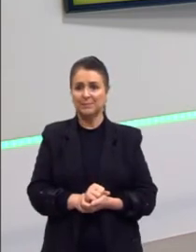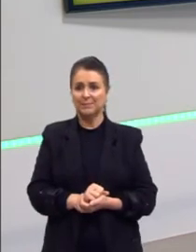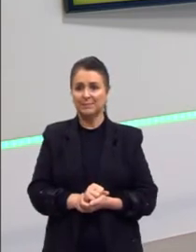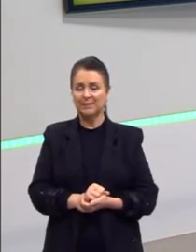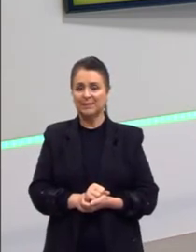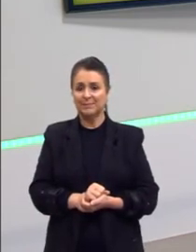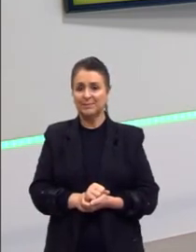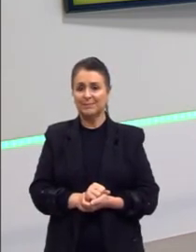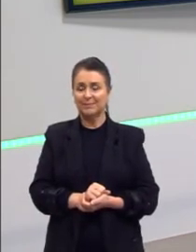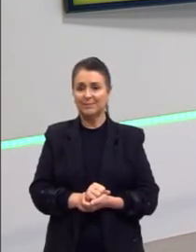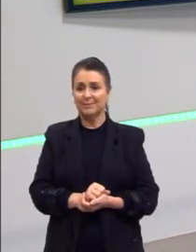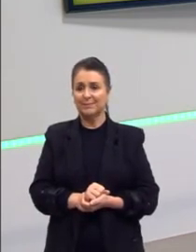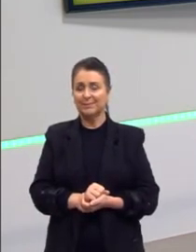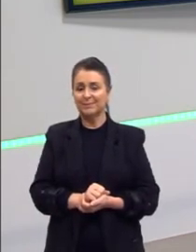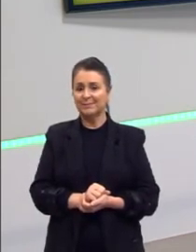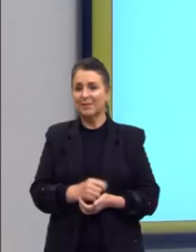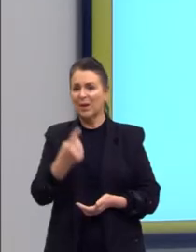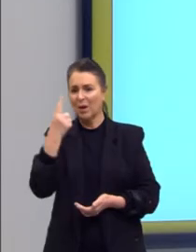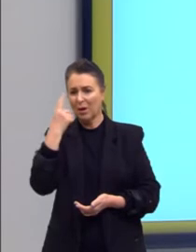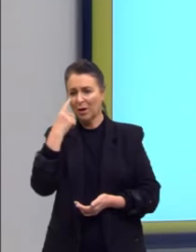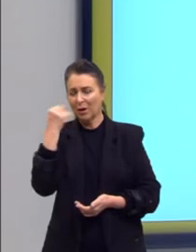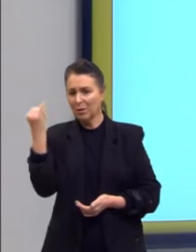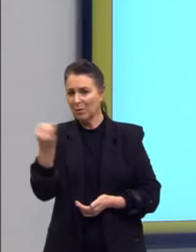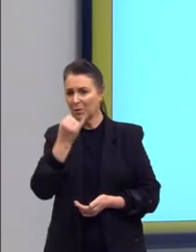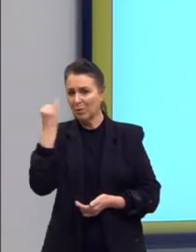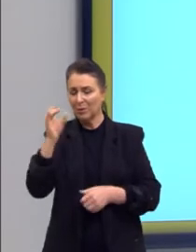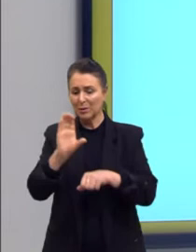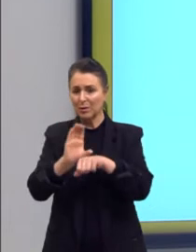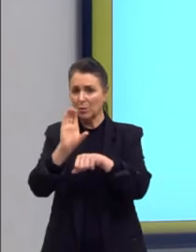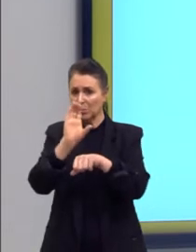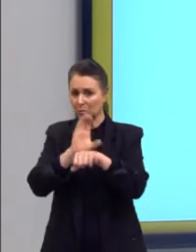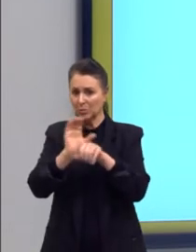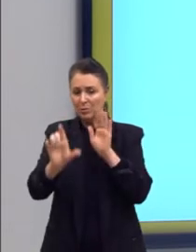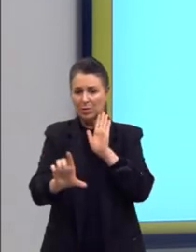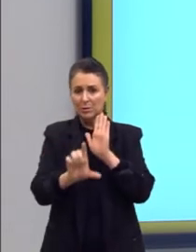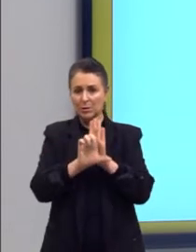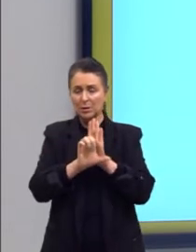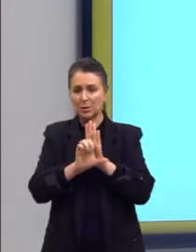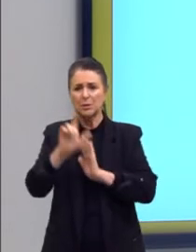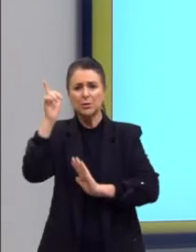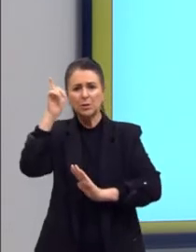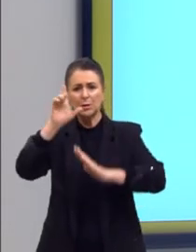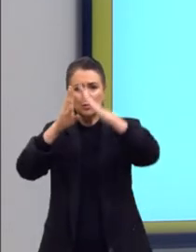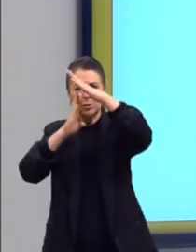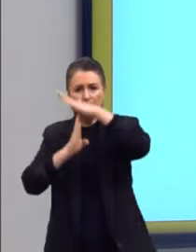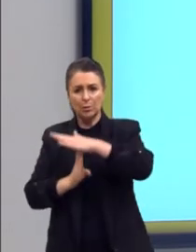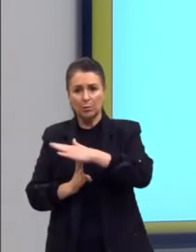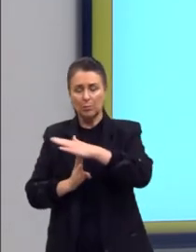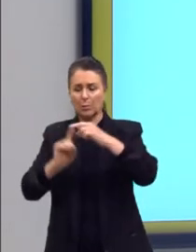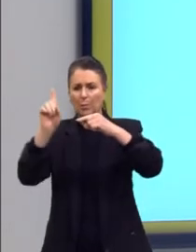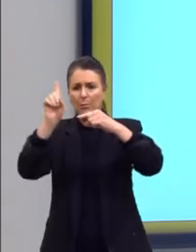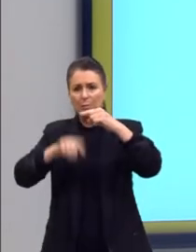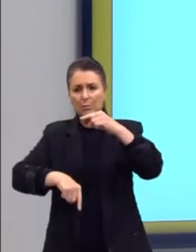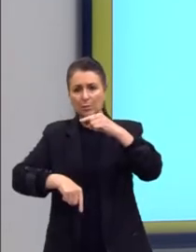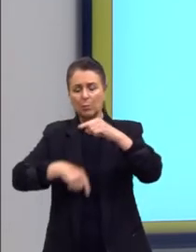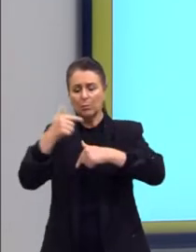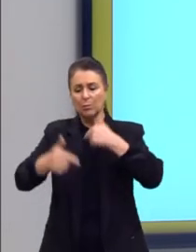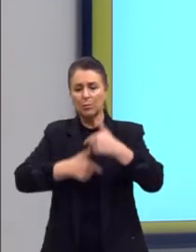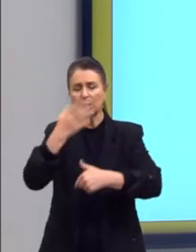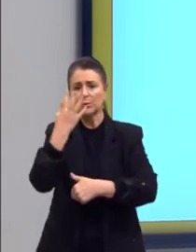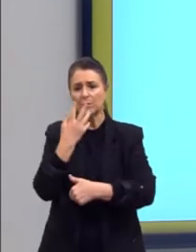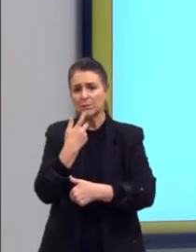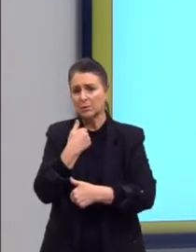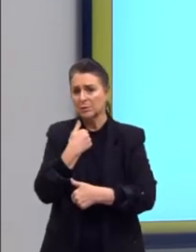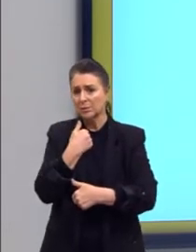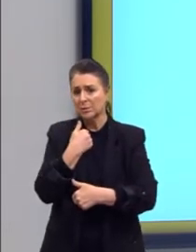Então, a gente percebeu também a importância dessa Constituição de garantir o mínimo, a proibição do trabalho infantil, por exemplo, é o mínimo,